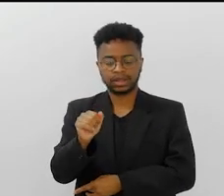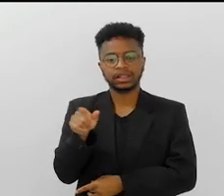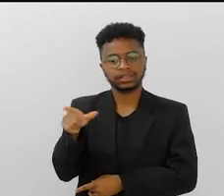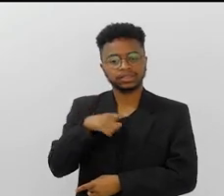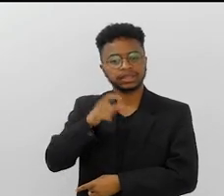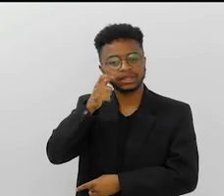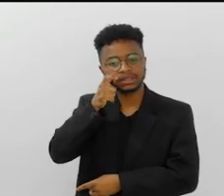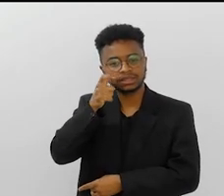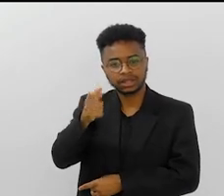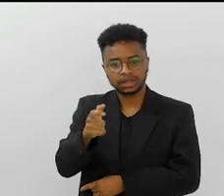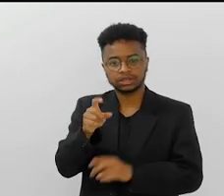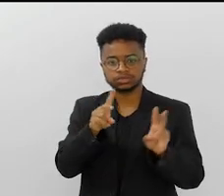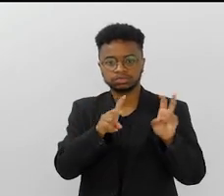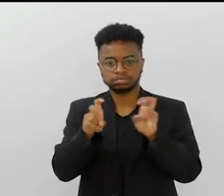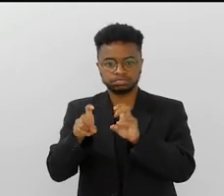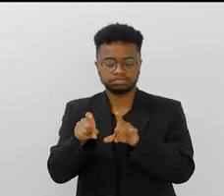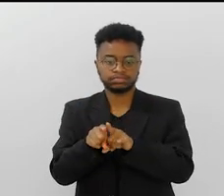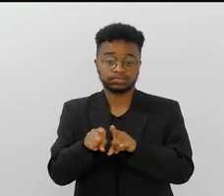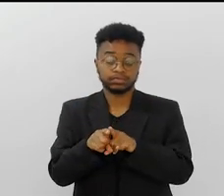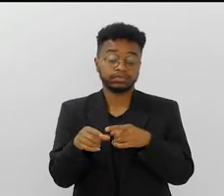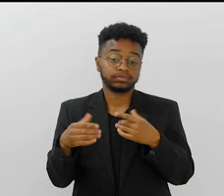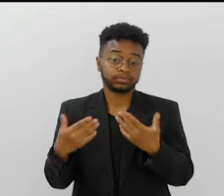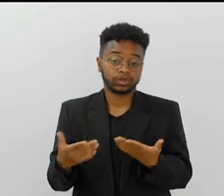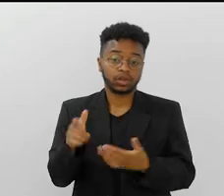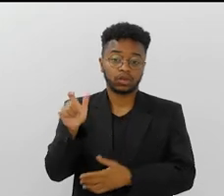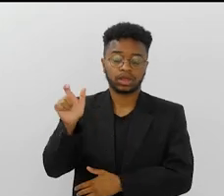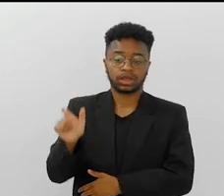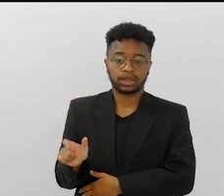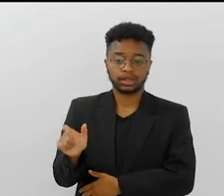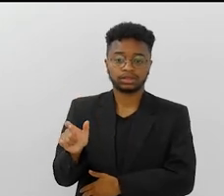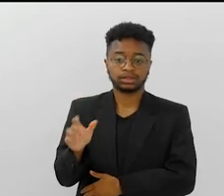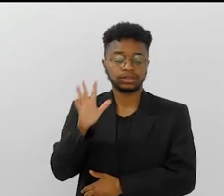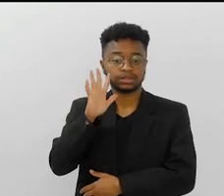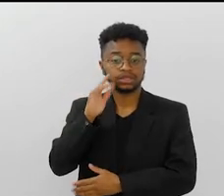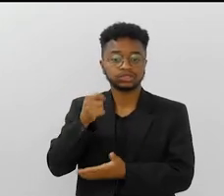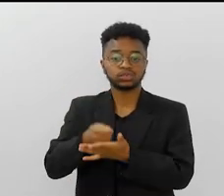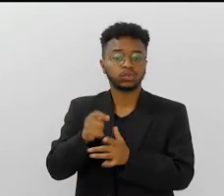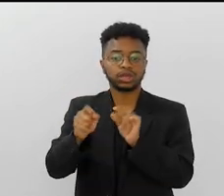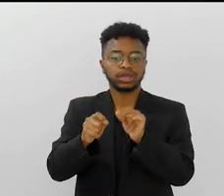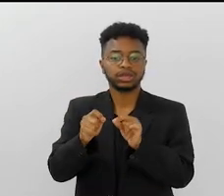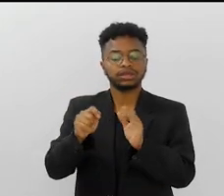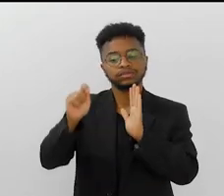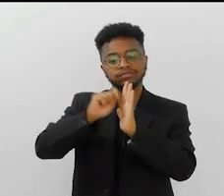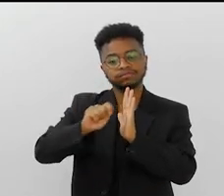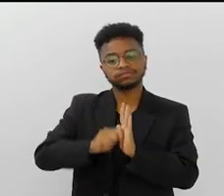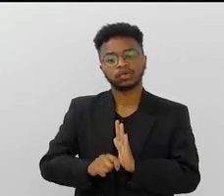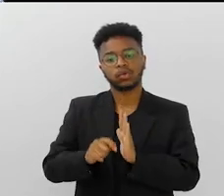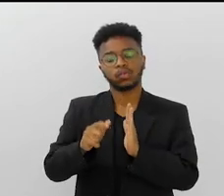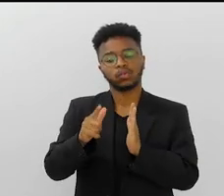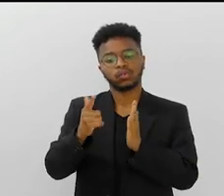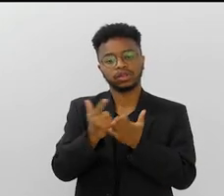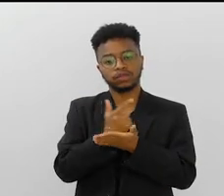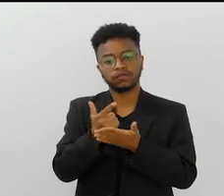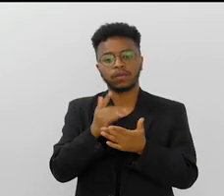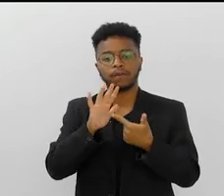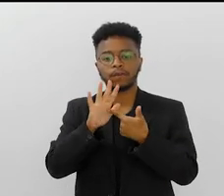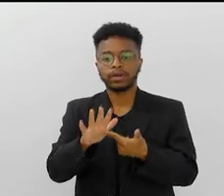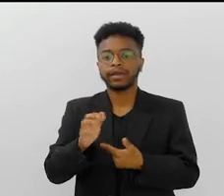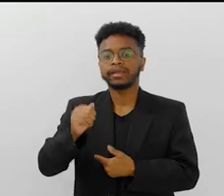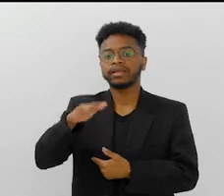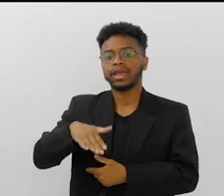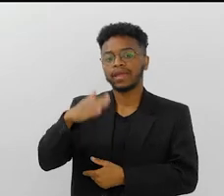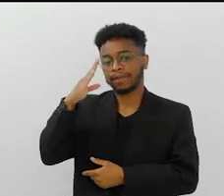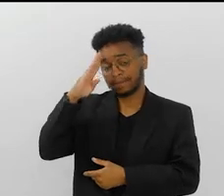disputa de Samba da Tijuca, ele é interessado nesse assunto, e ele decidiu fazer um livro, um livro ilustrado, com os grandes,